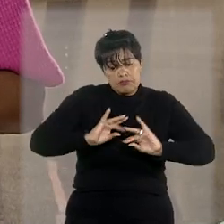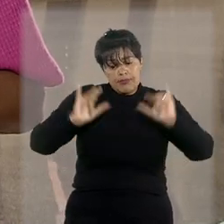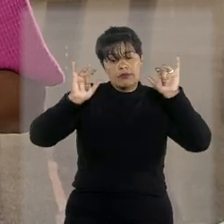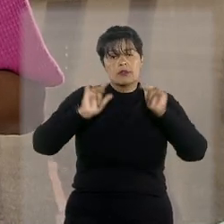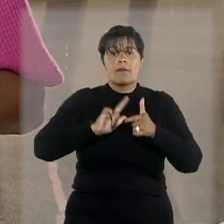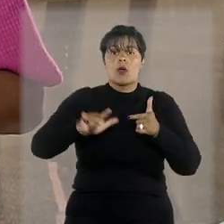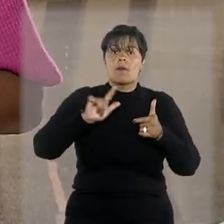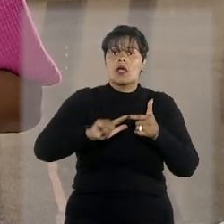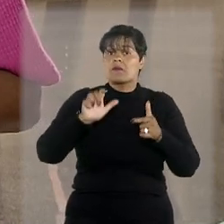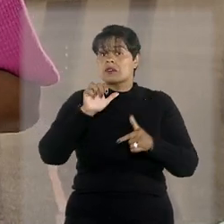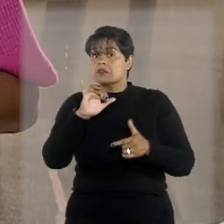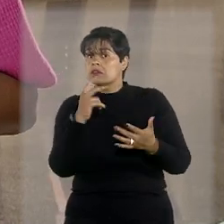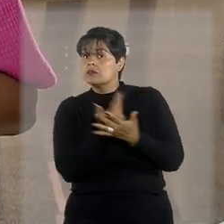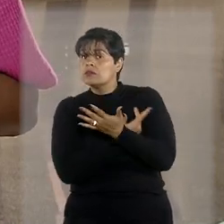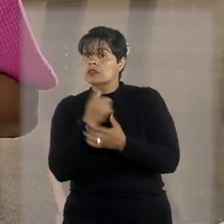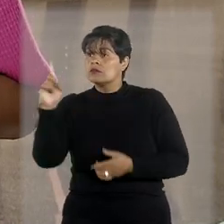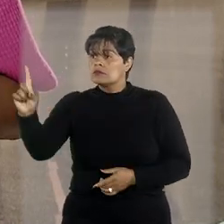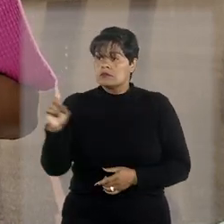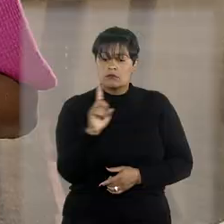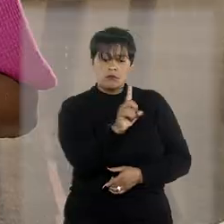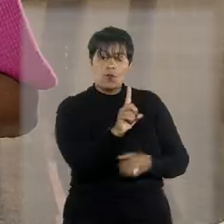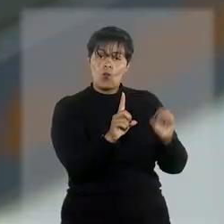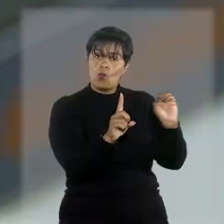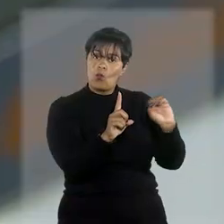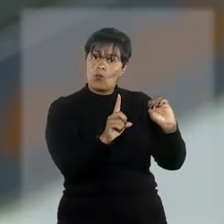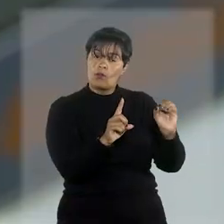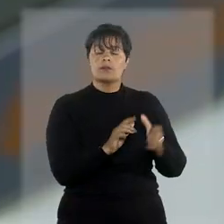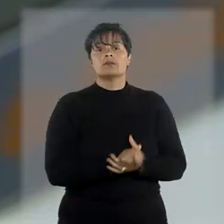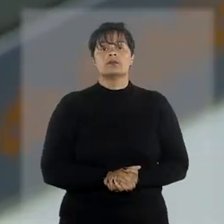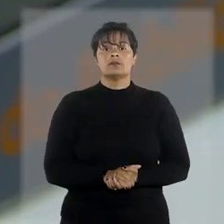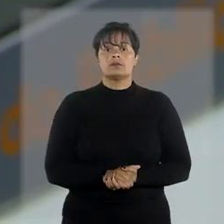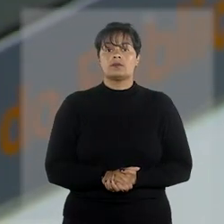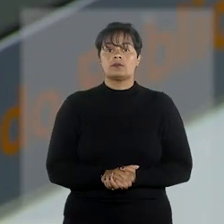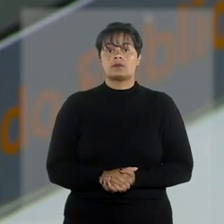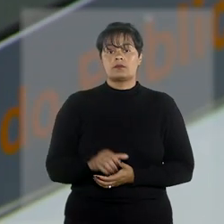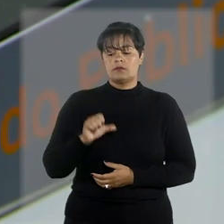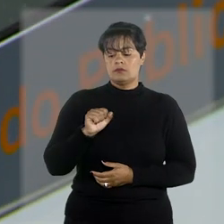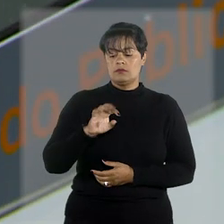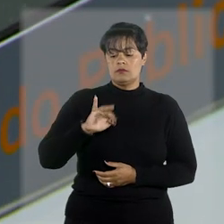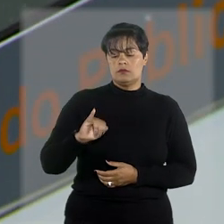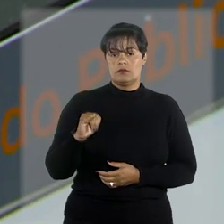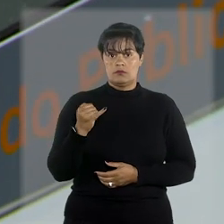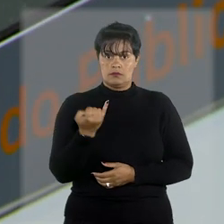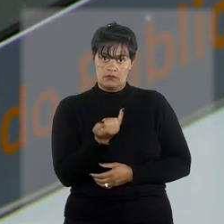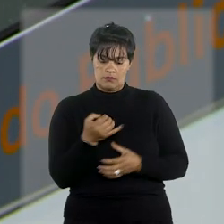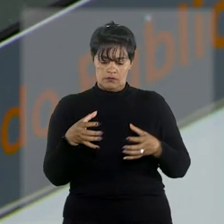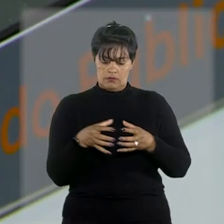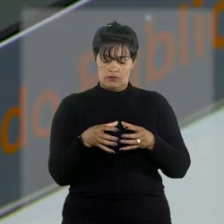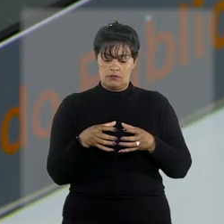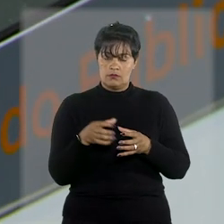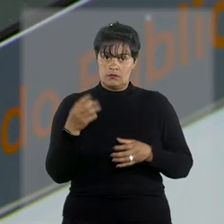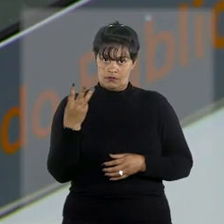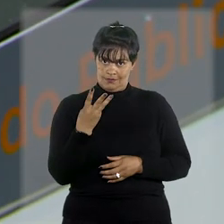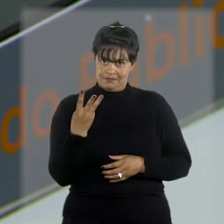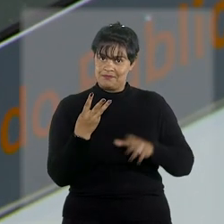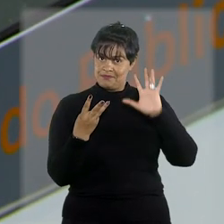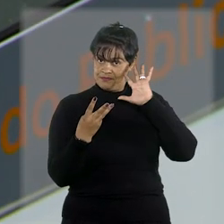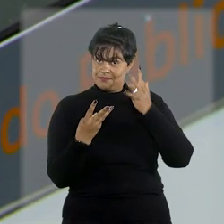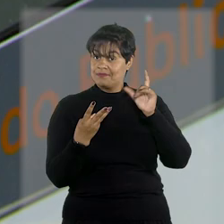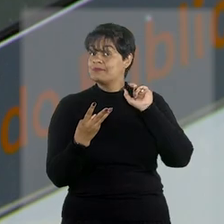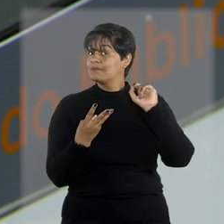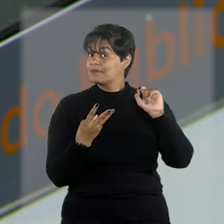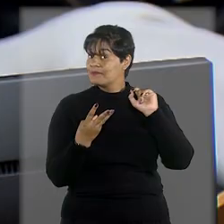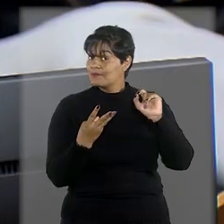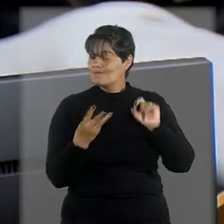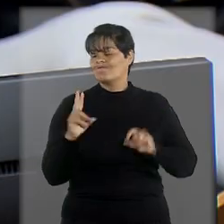decorrente da falta de sua intimação pessoal. No STJ, a terceira turma concedeu habeas corpus e anulou a